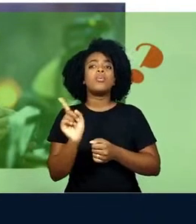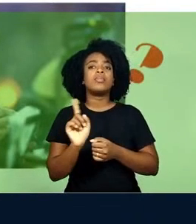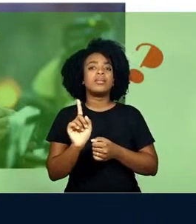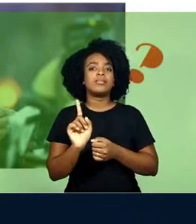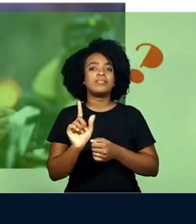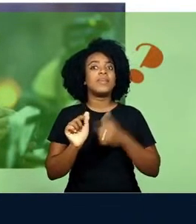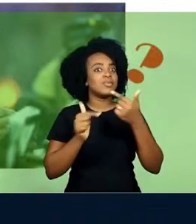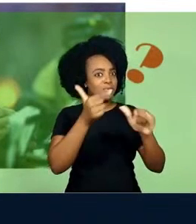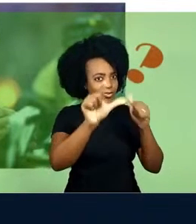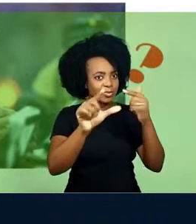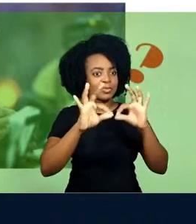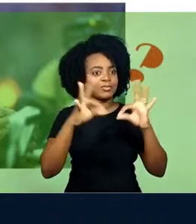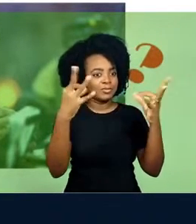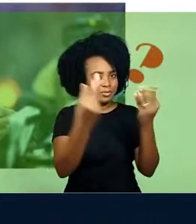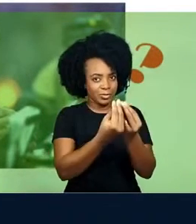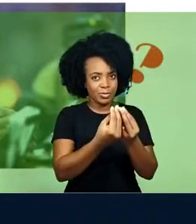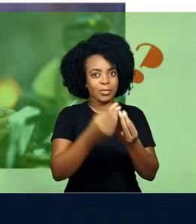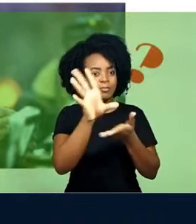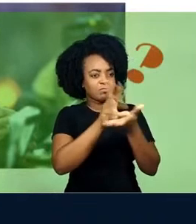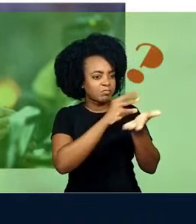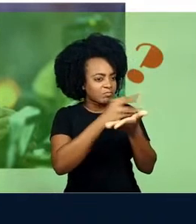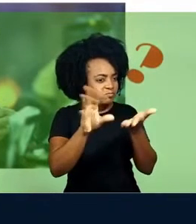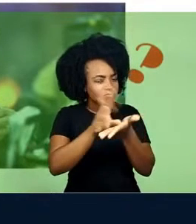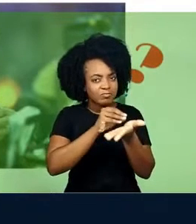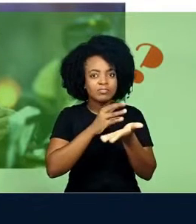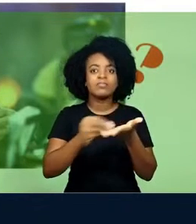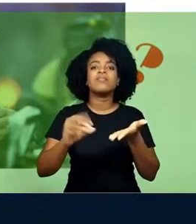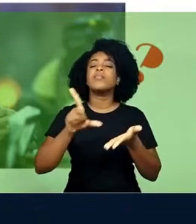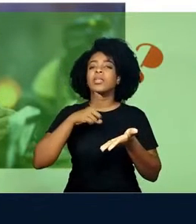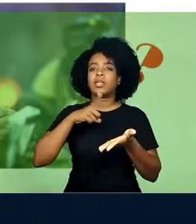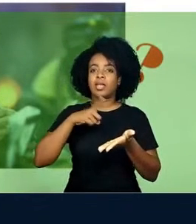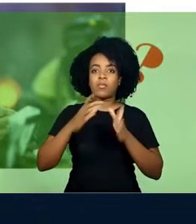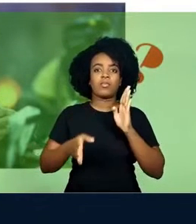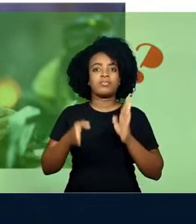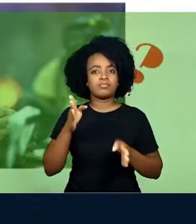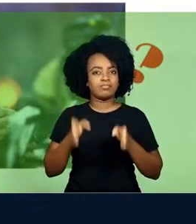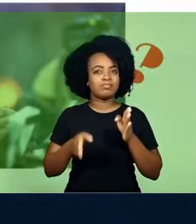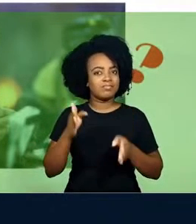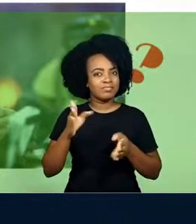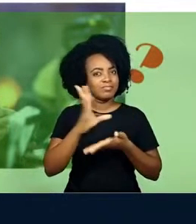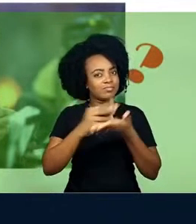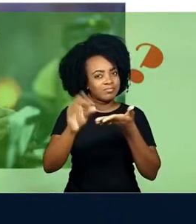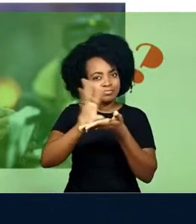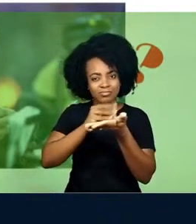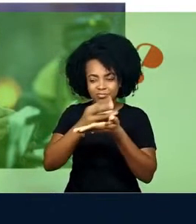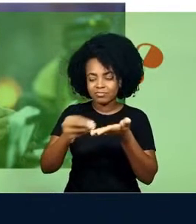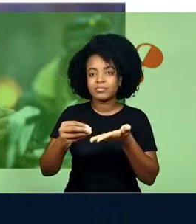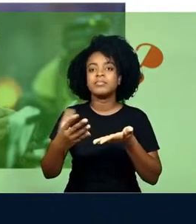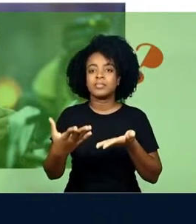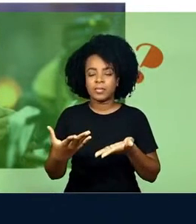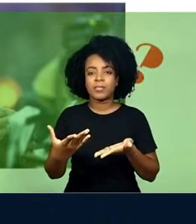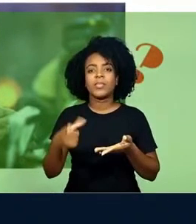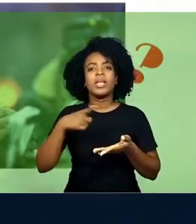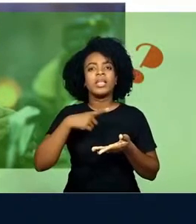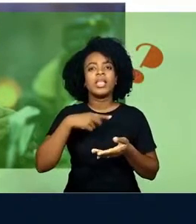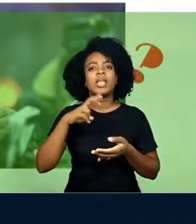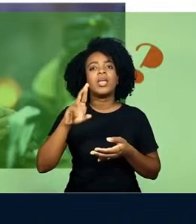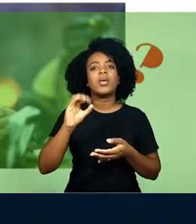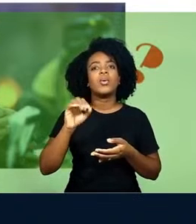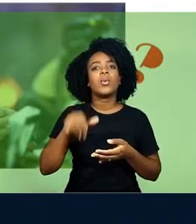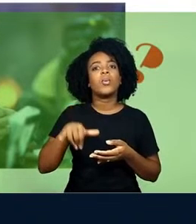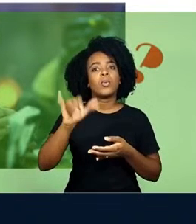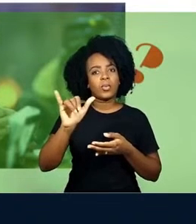são replicantes que aparecem no filme. Inclusive, o primeiro ali com a pomba é o Roy, do qual nós veremos uma cena